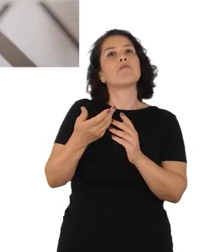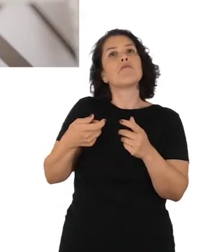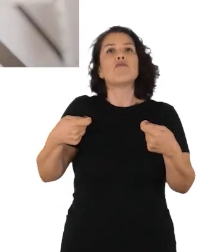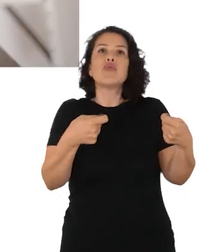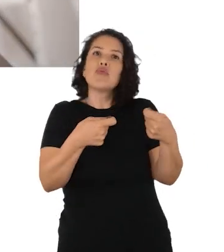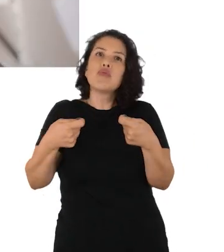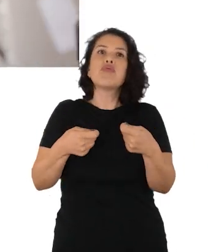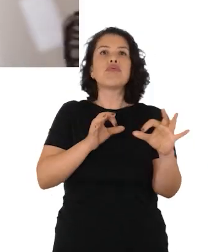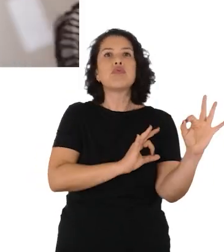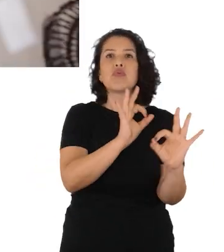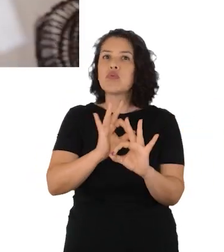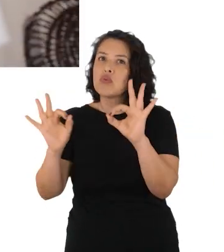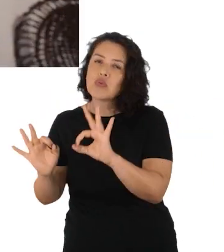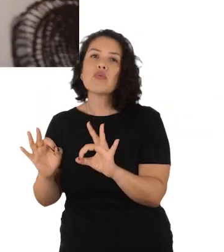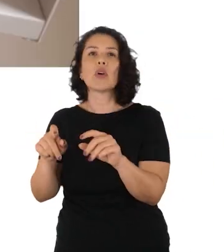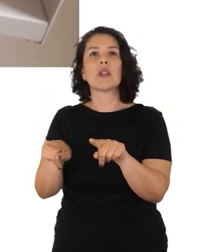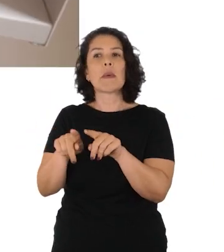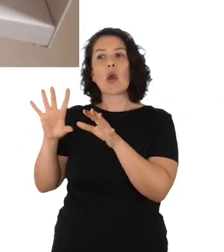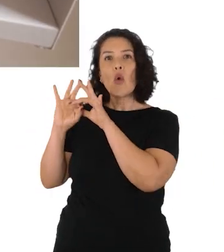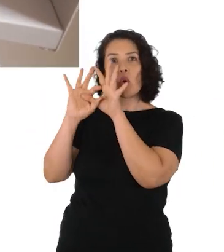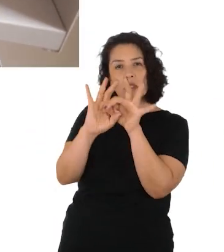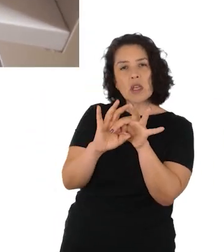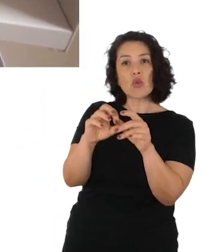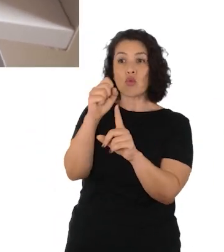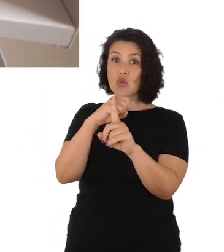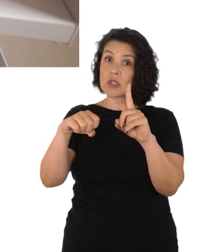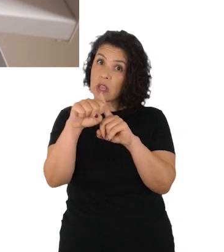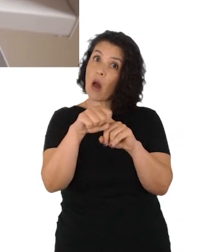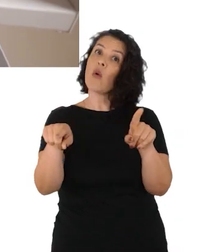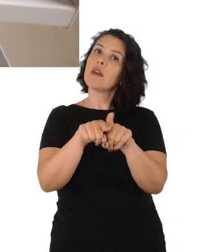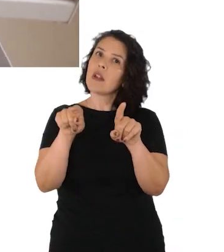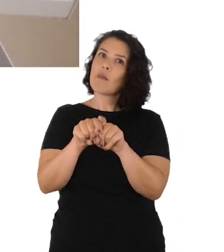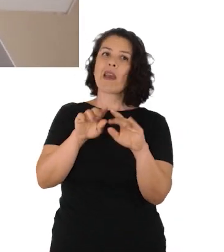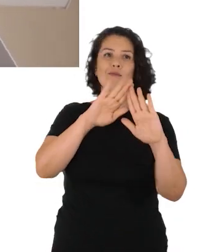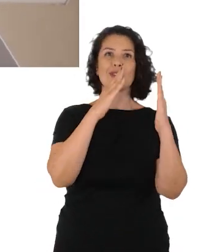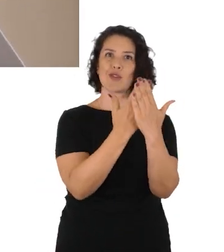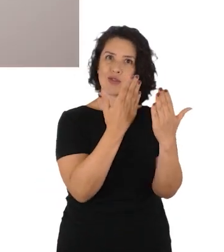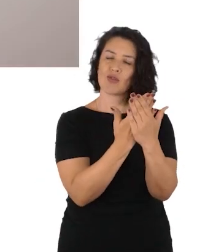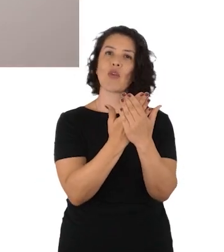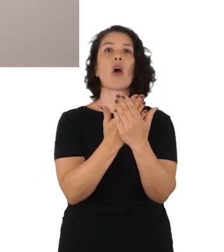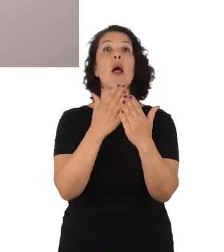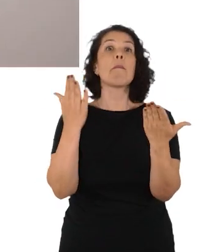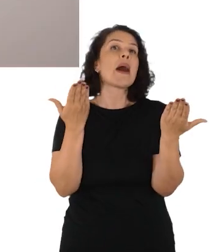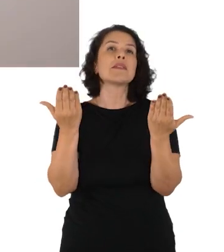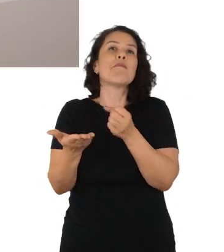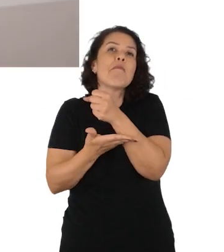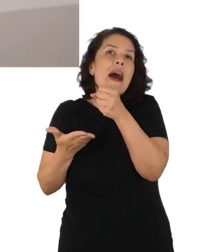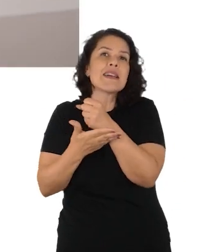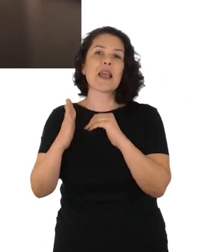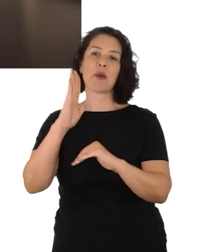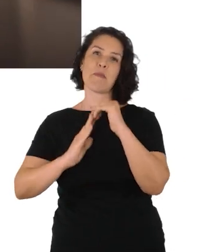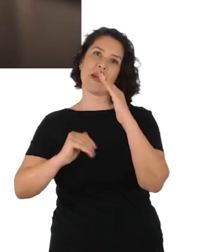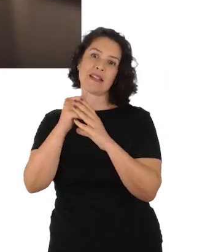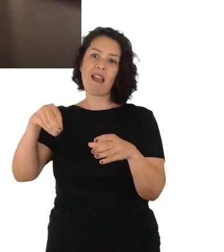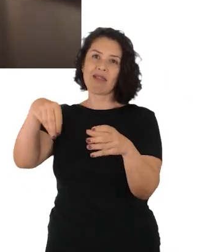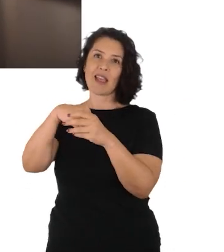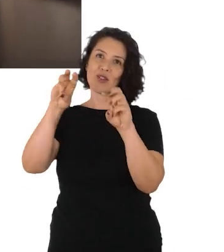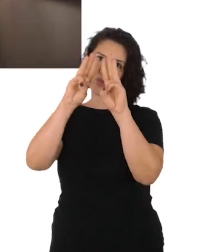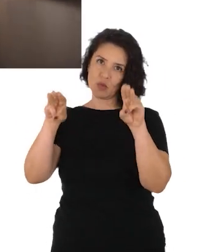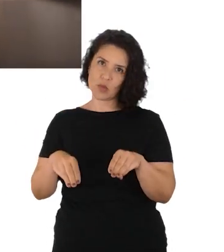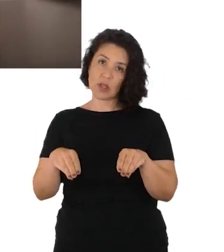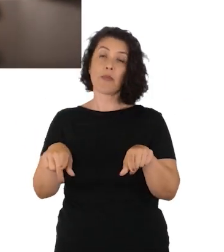diferentes formas de criar, manusear, expandir no contexto social e escolar a partir das práticas no museu.